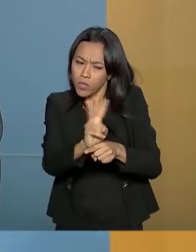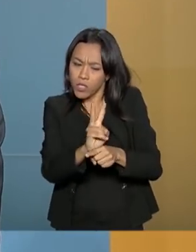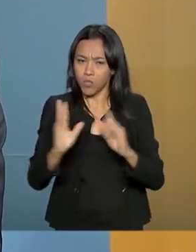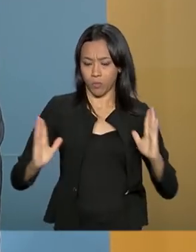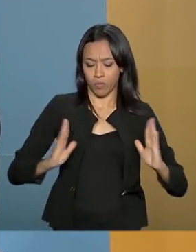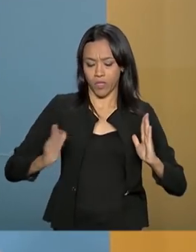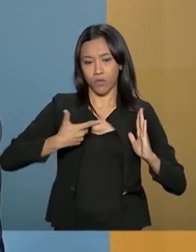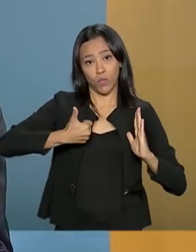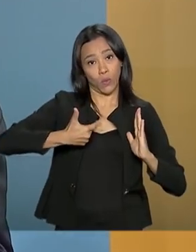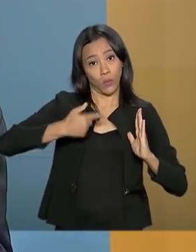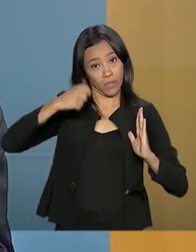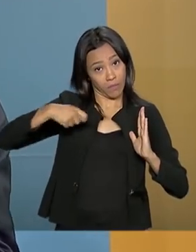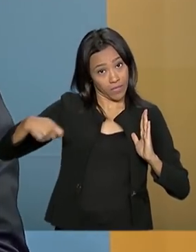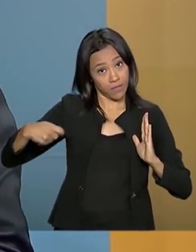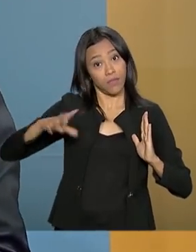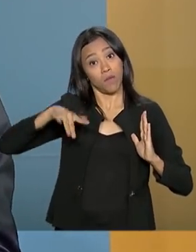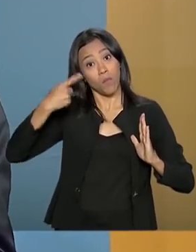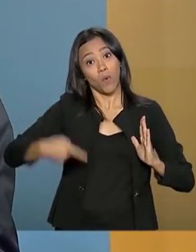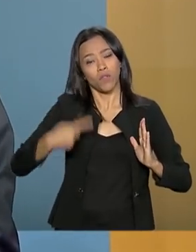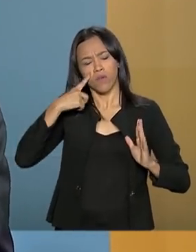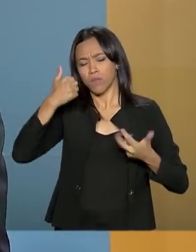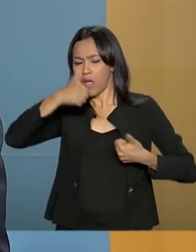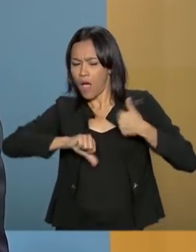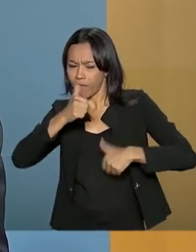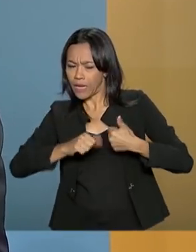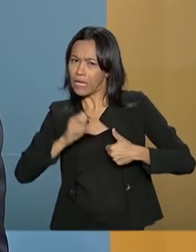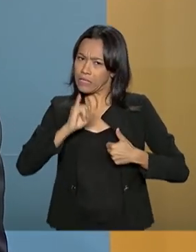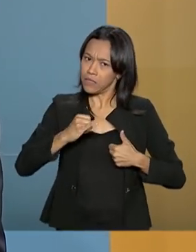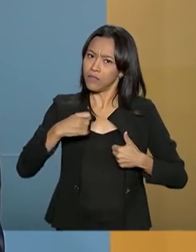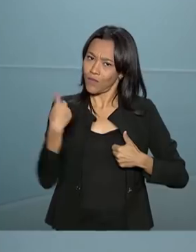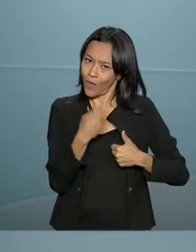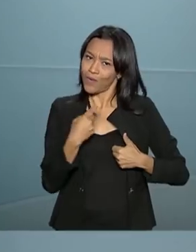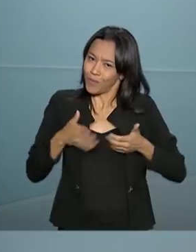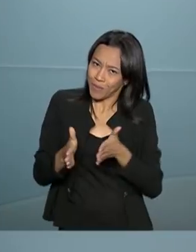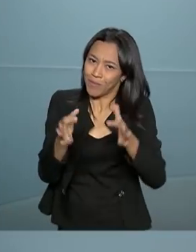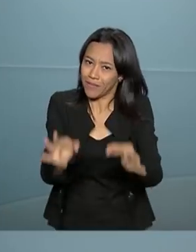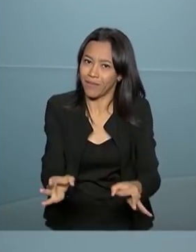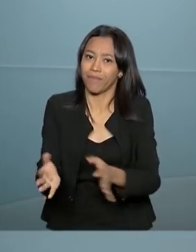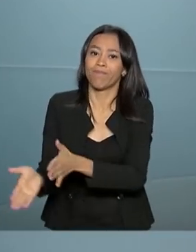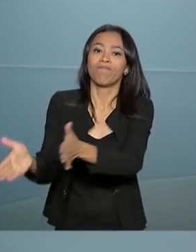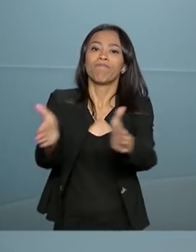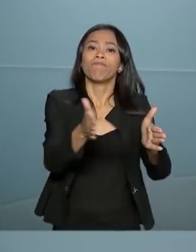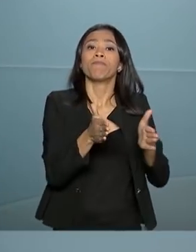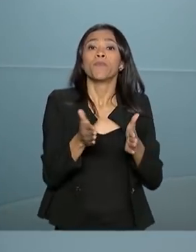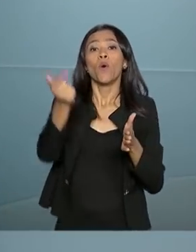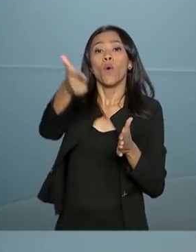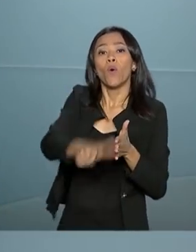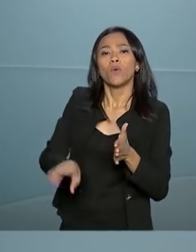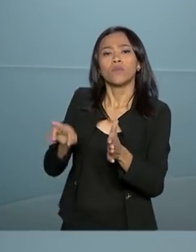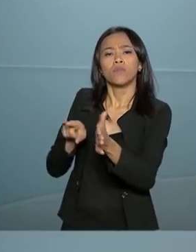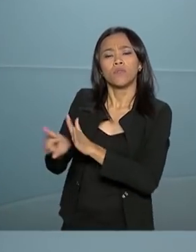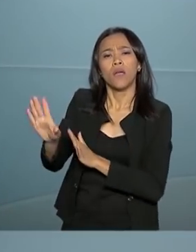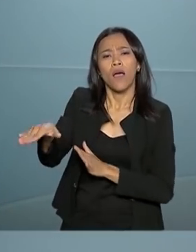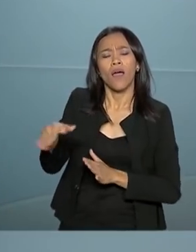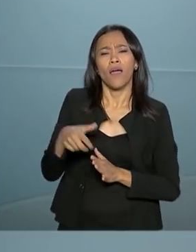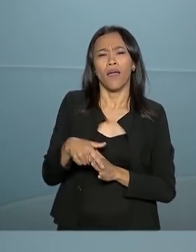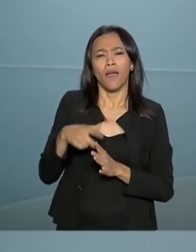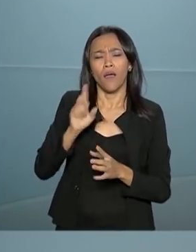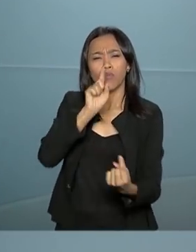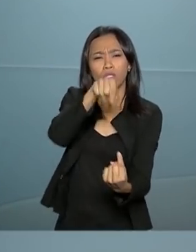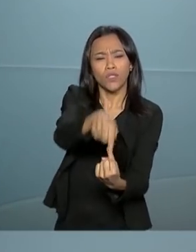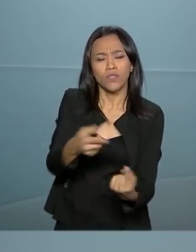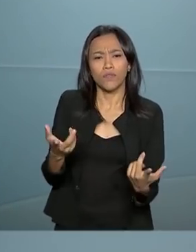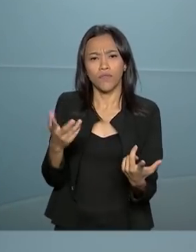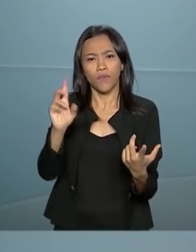e aí fazemos uma reanálise para ver se estaremos no caminho certo. Ministro, outra meta do Ministério é aprimorar o sistema de